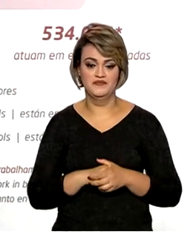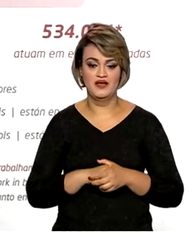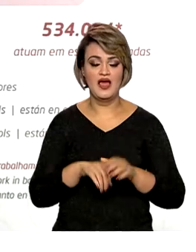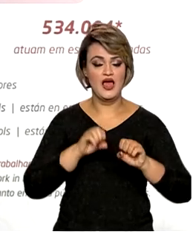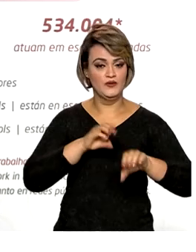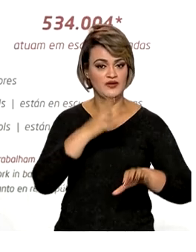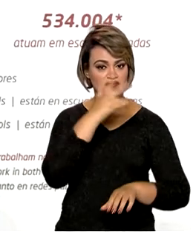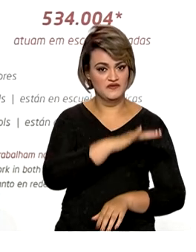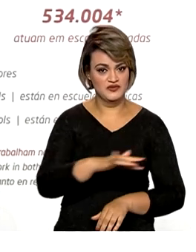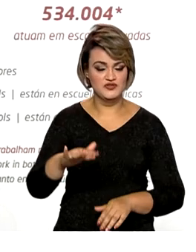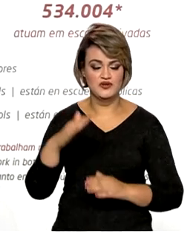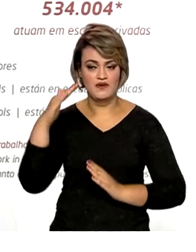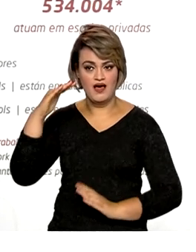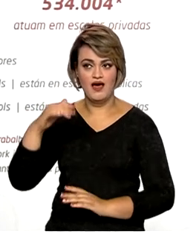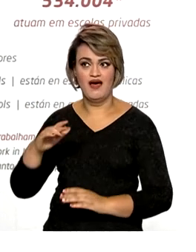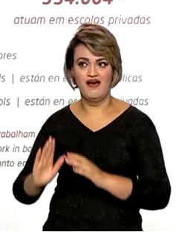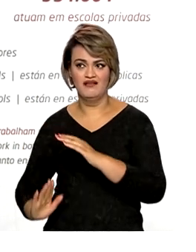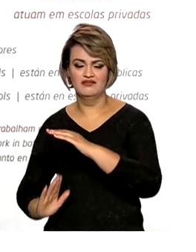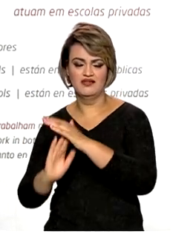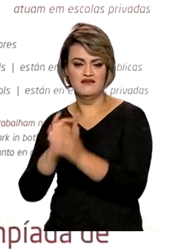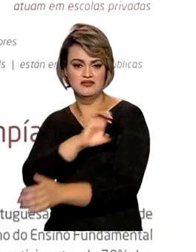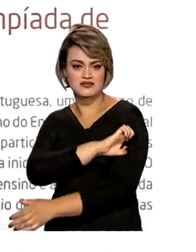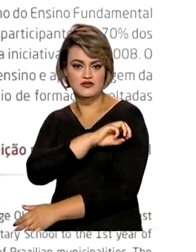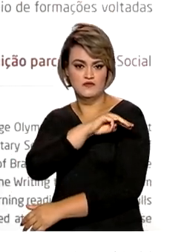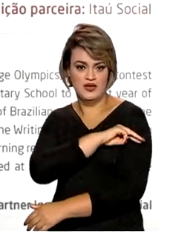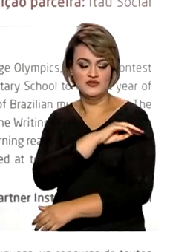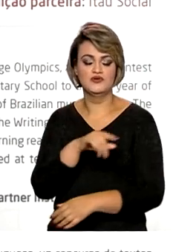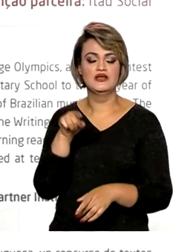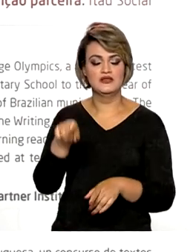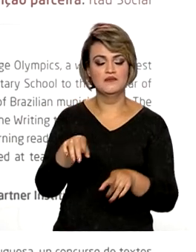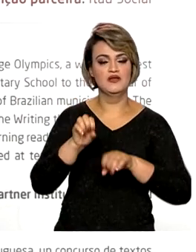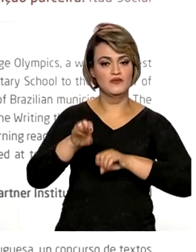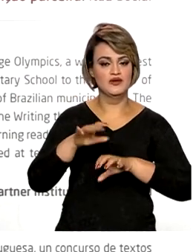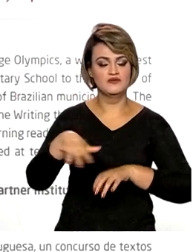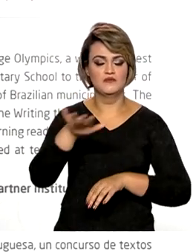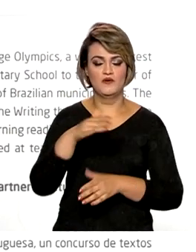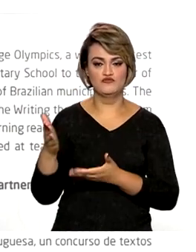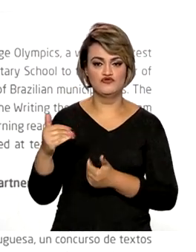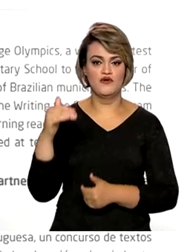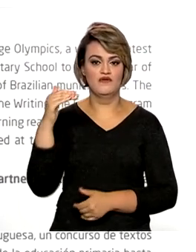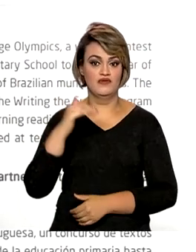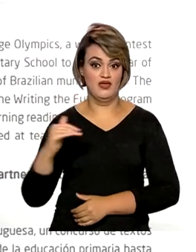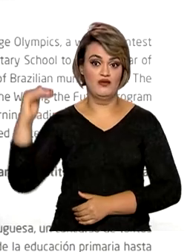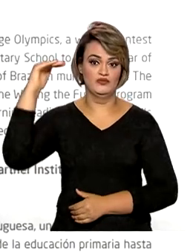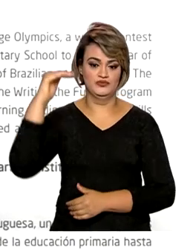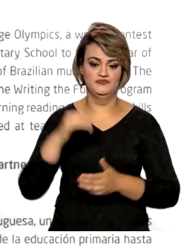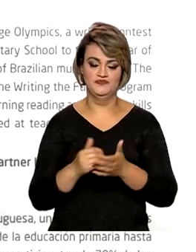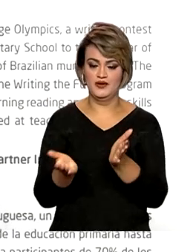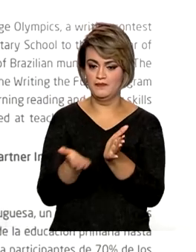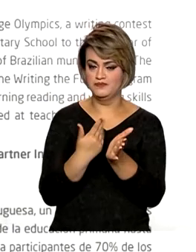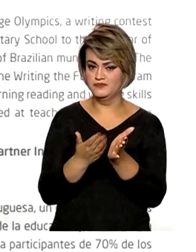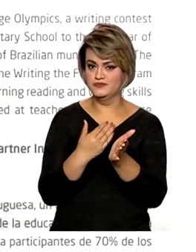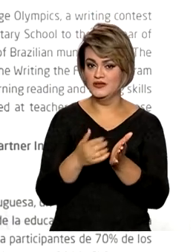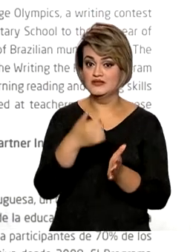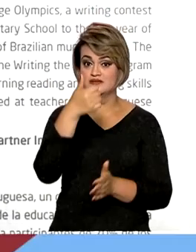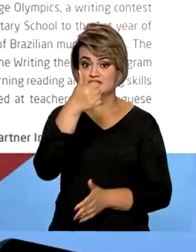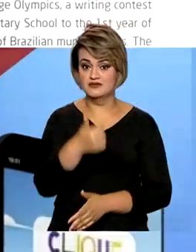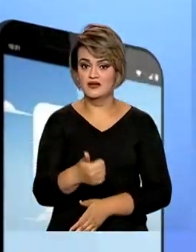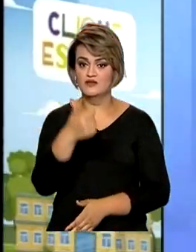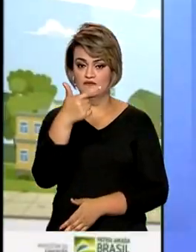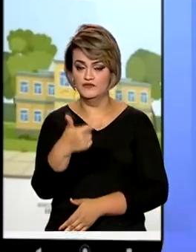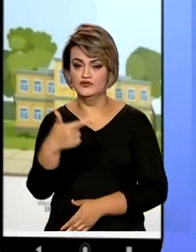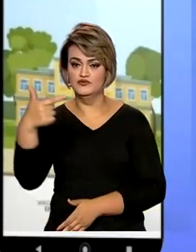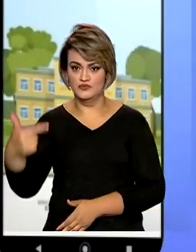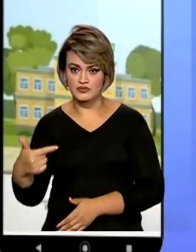educação infantil até o ensino médio e a educação de jovens e adultos. São 102 páginas, em versão impressa e